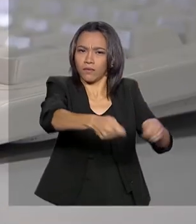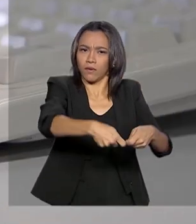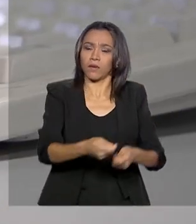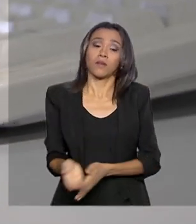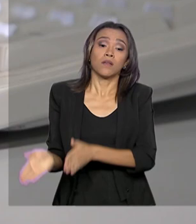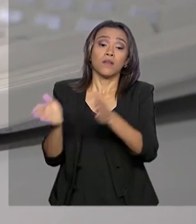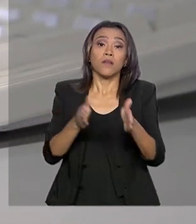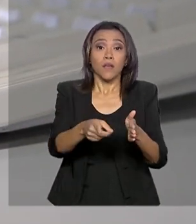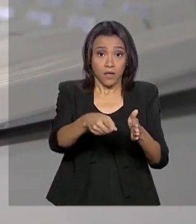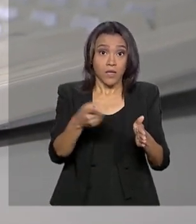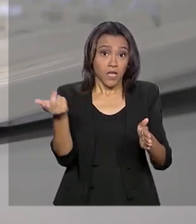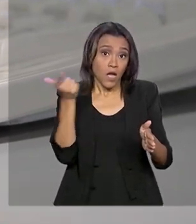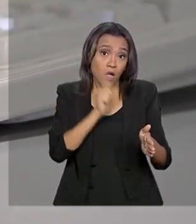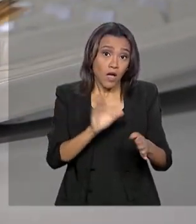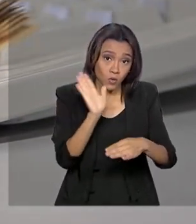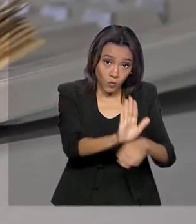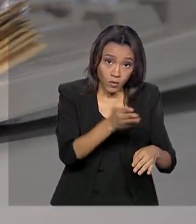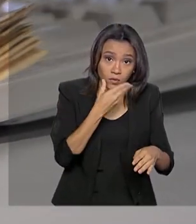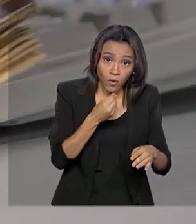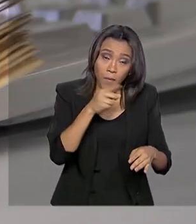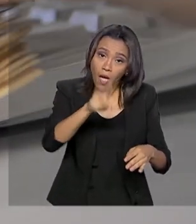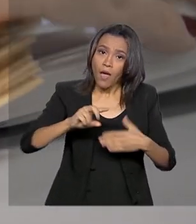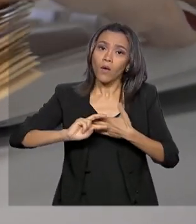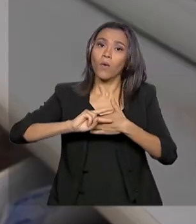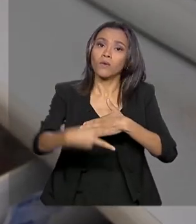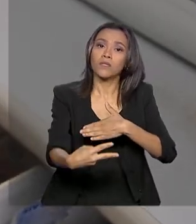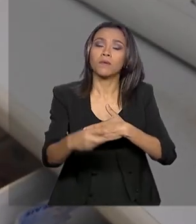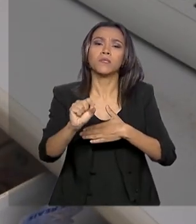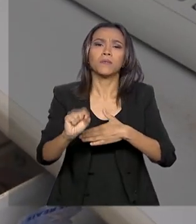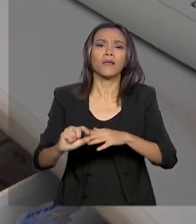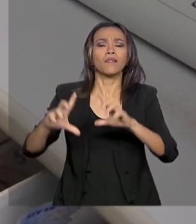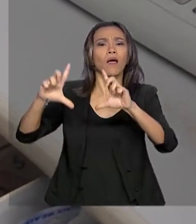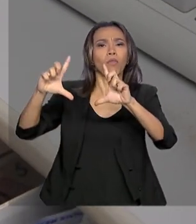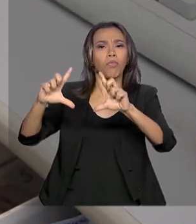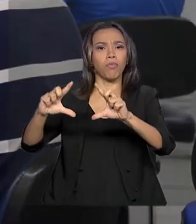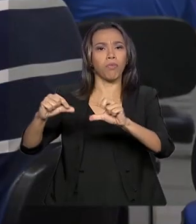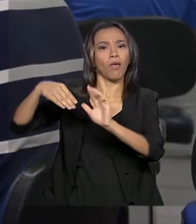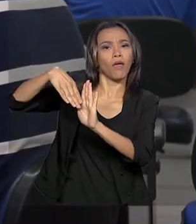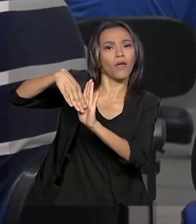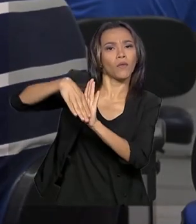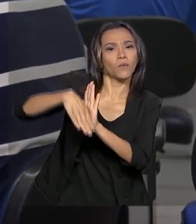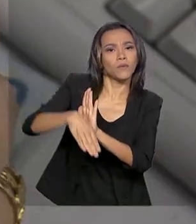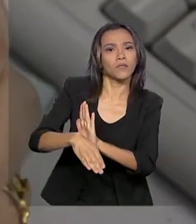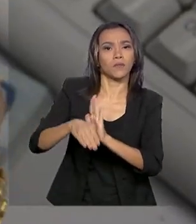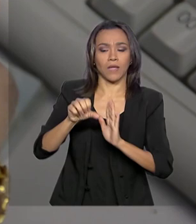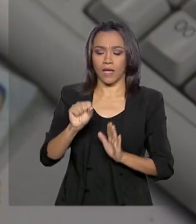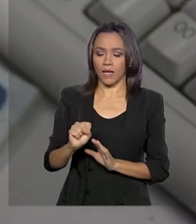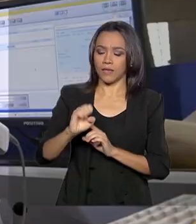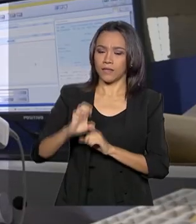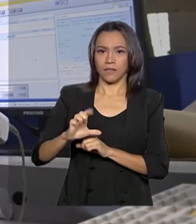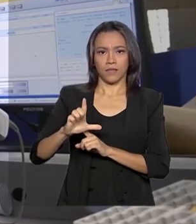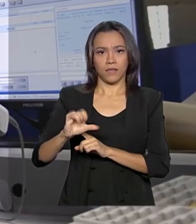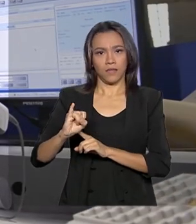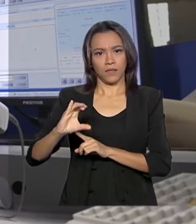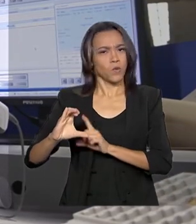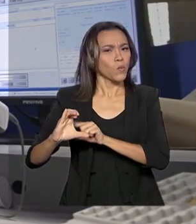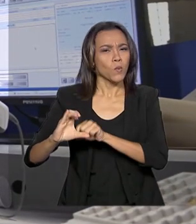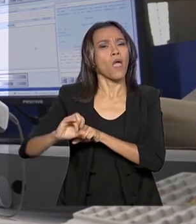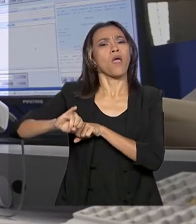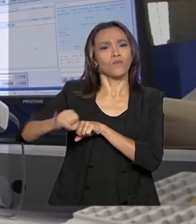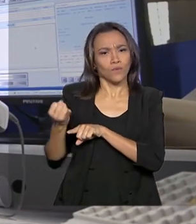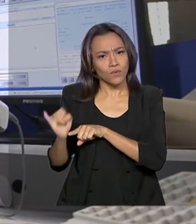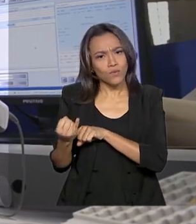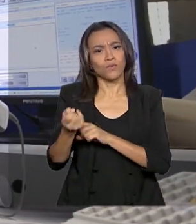beneficiou o Jacobi foi uma das consequências da queda da taxa Selic. Considerada a taxa básica de juros da economia,